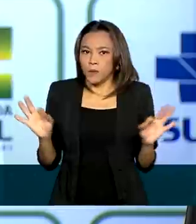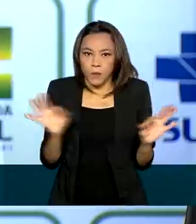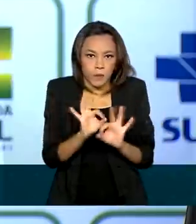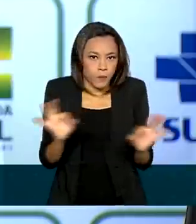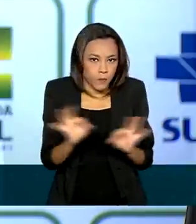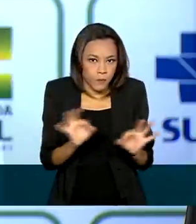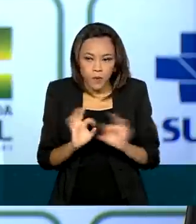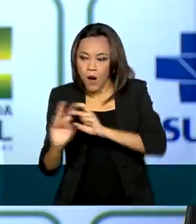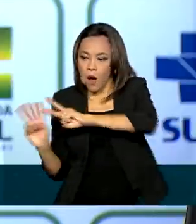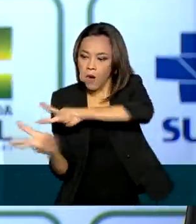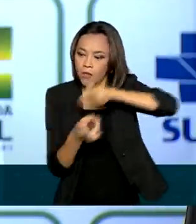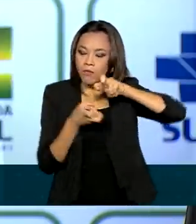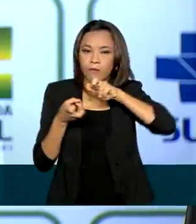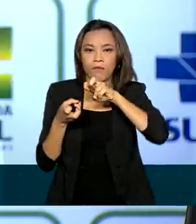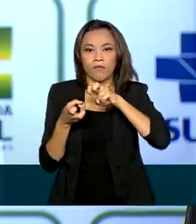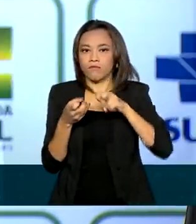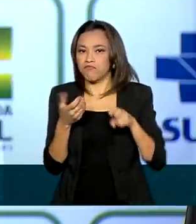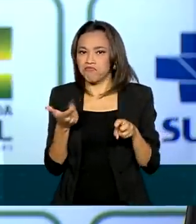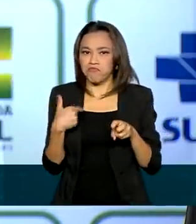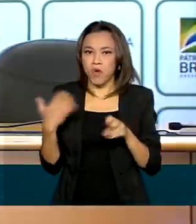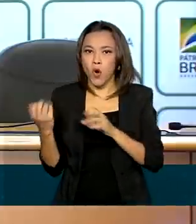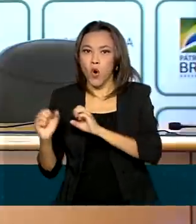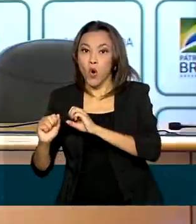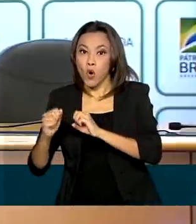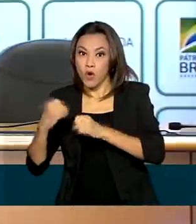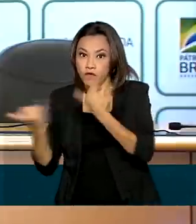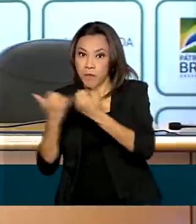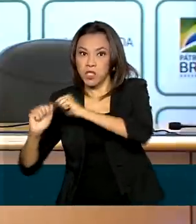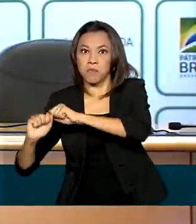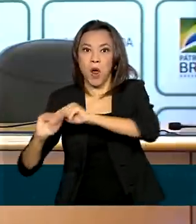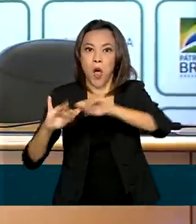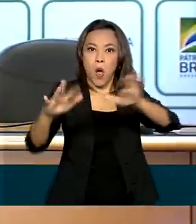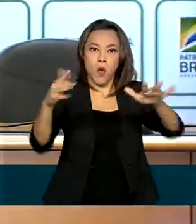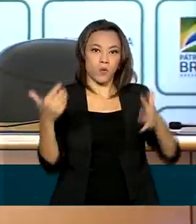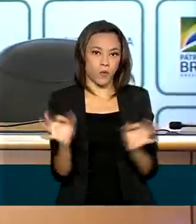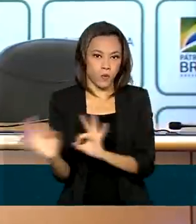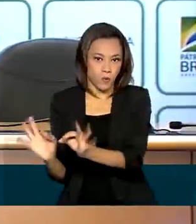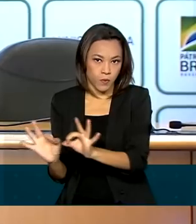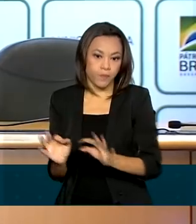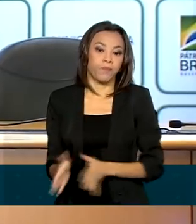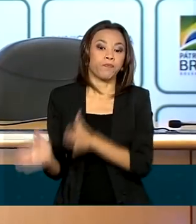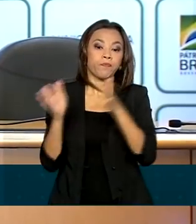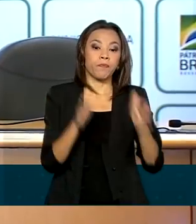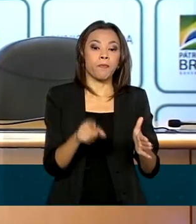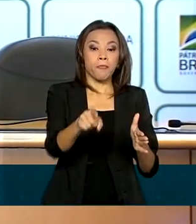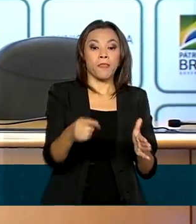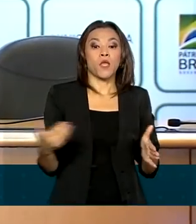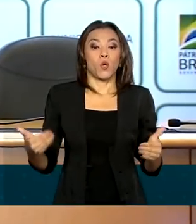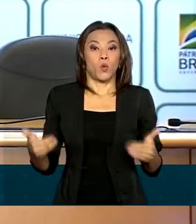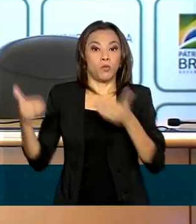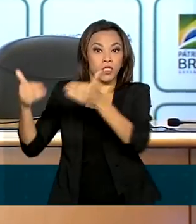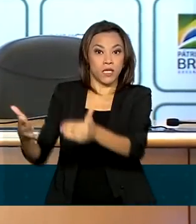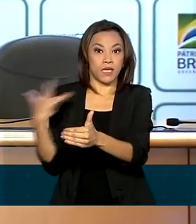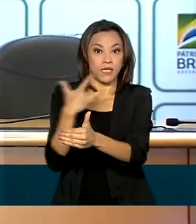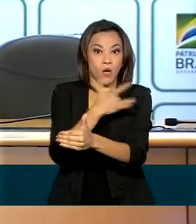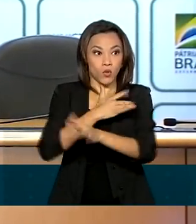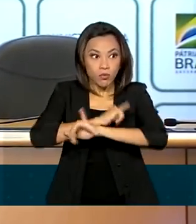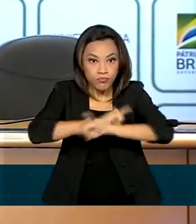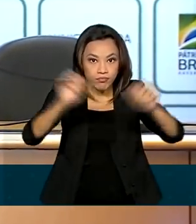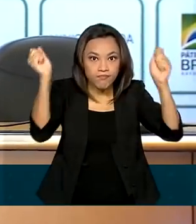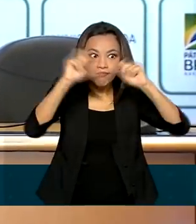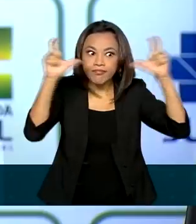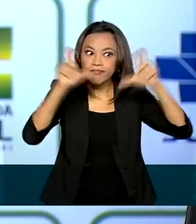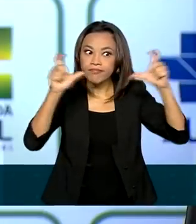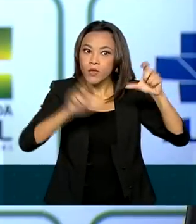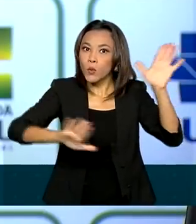sequestro ou vazamento de informações. O Ministério da Saúde também faz um alerta à população para que fique atenta